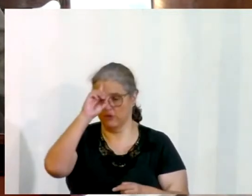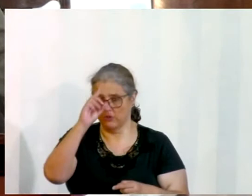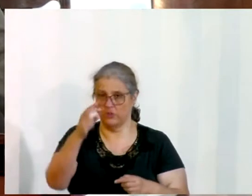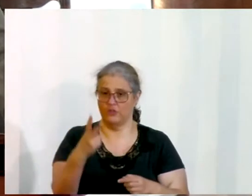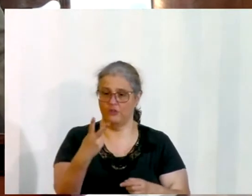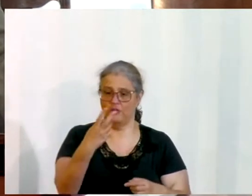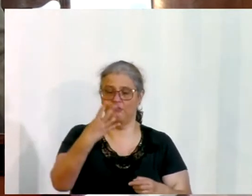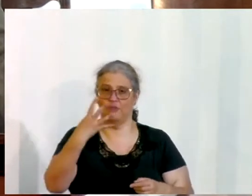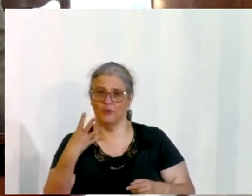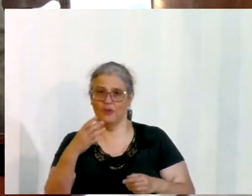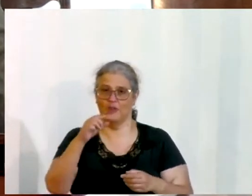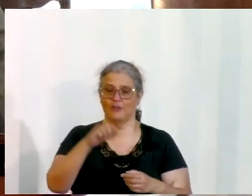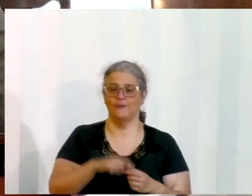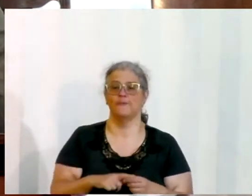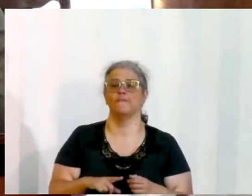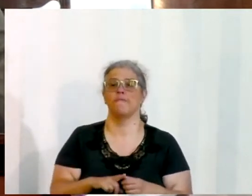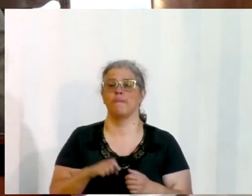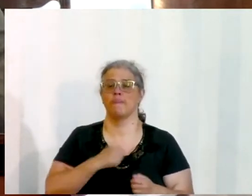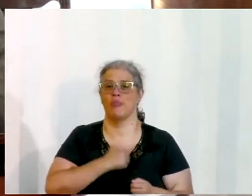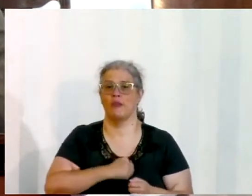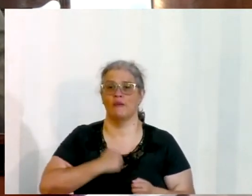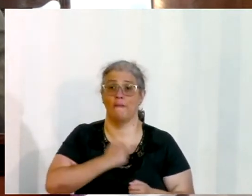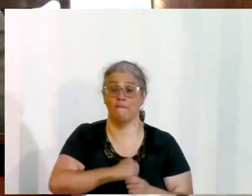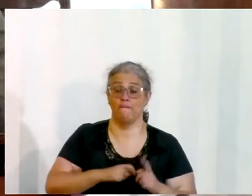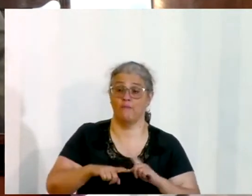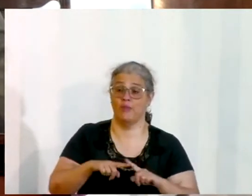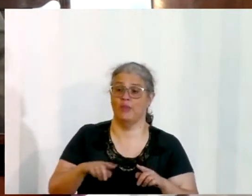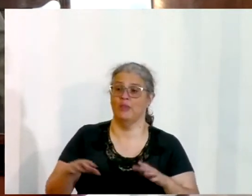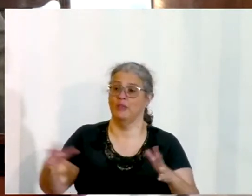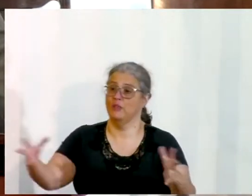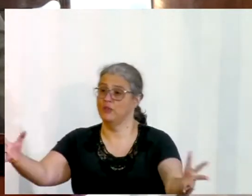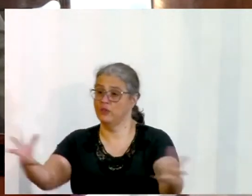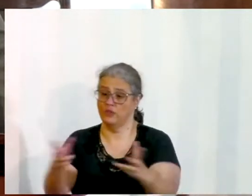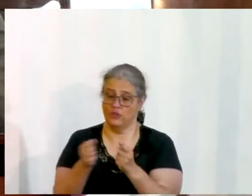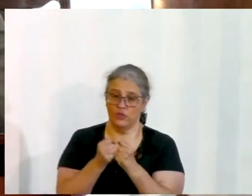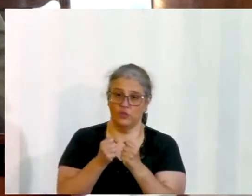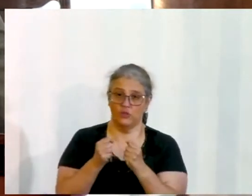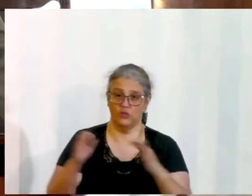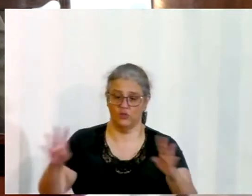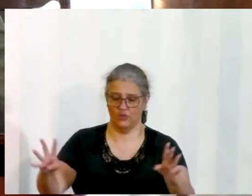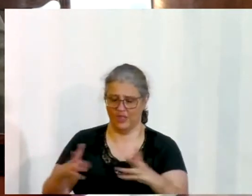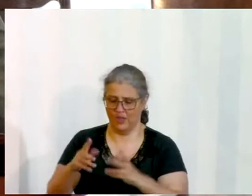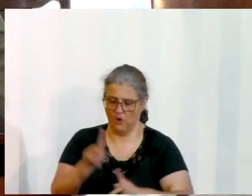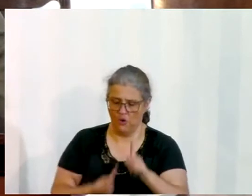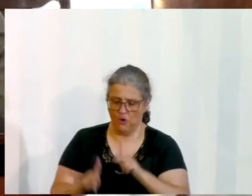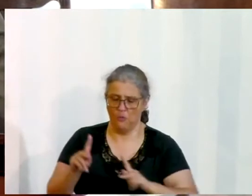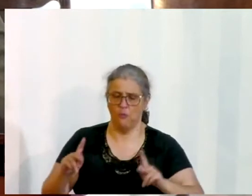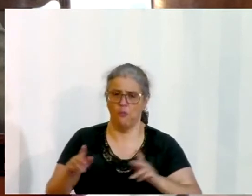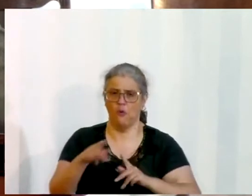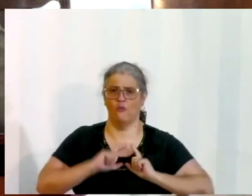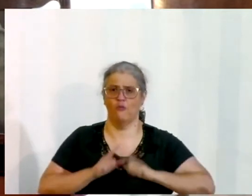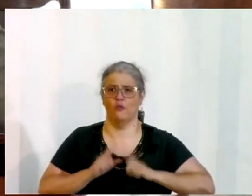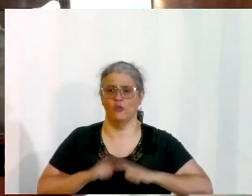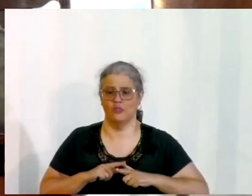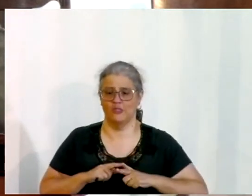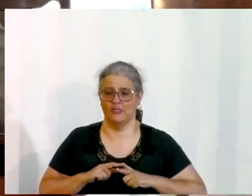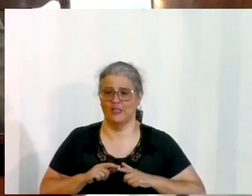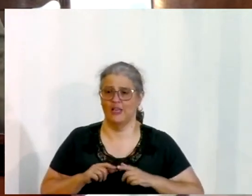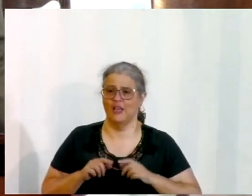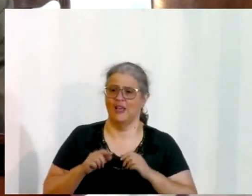seja, o sétimo mês, se ajuntaram os filhos de Israel com jejum e pano de saco e traziam terra sobre si,